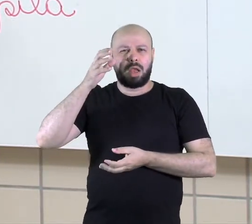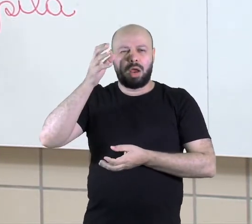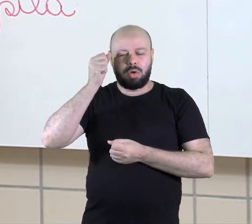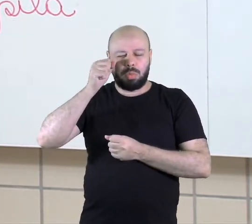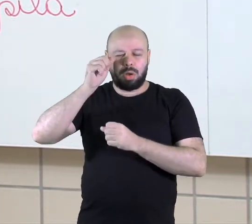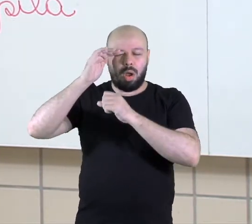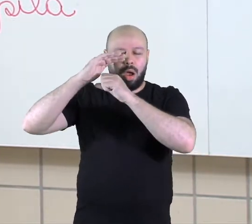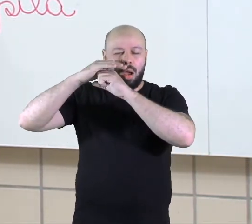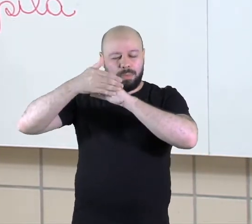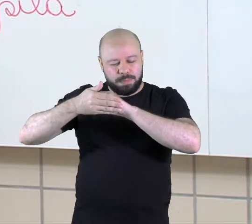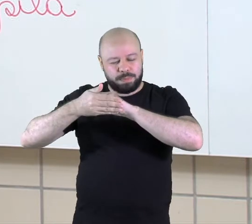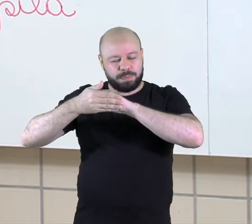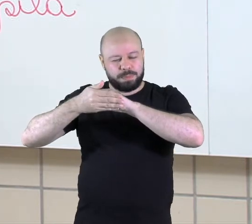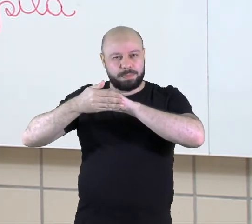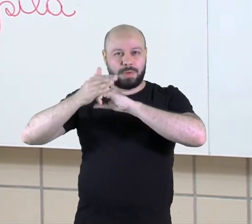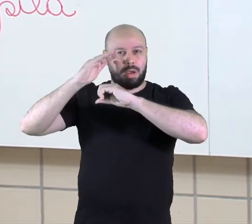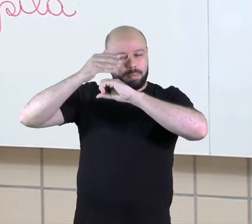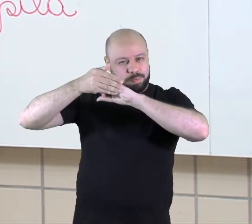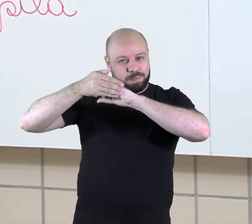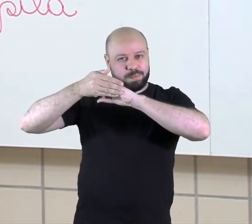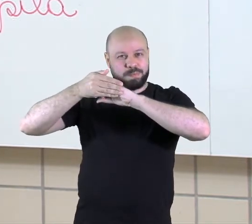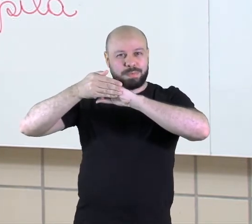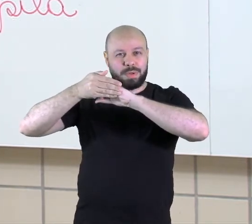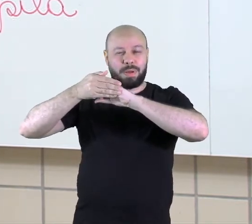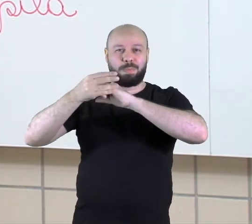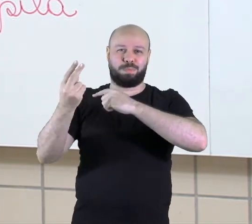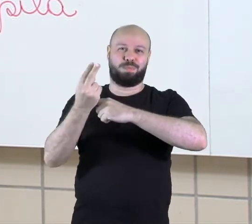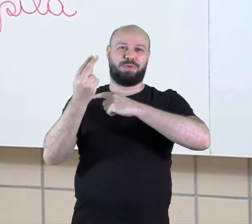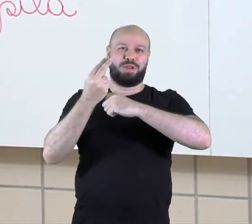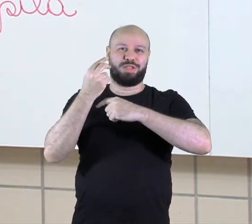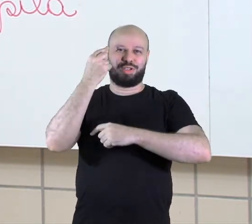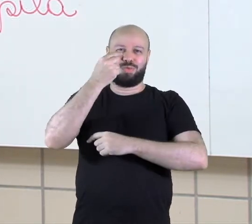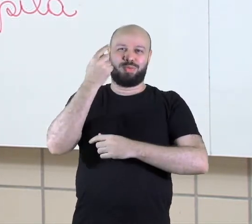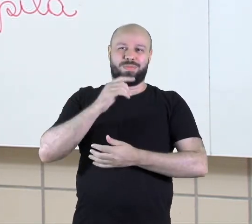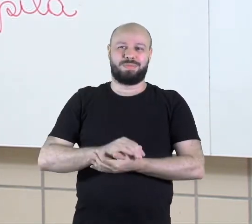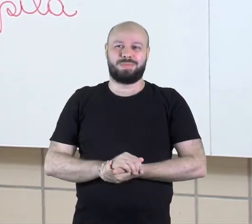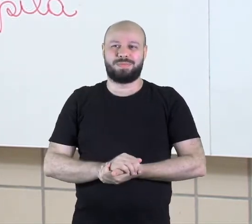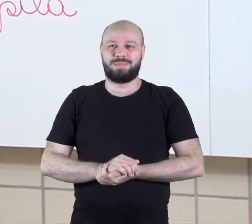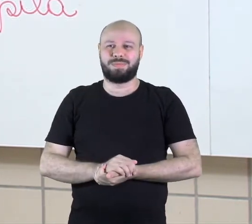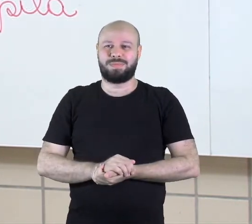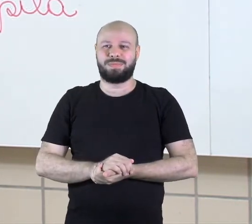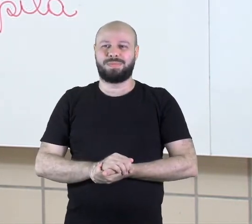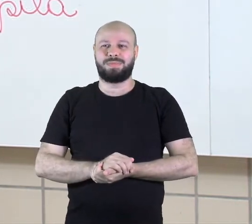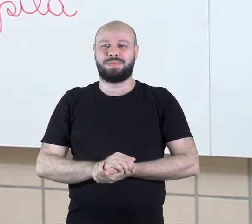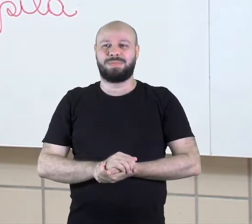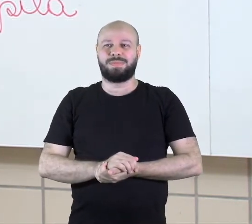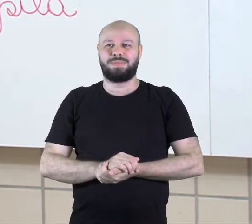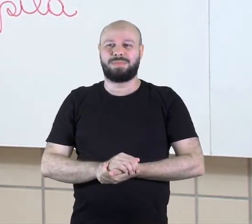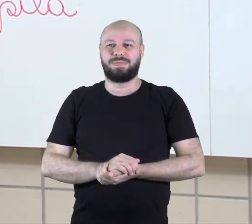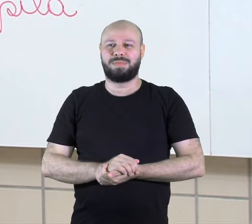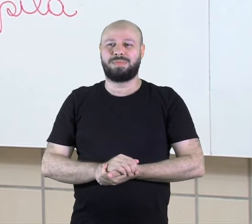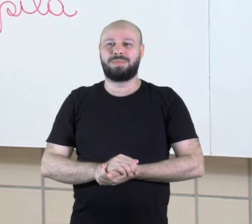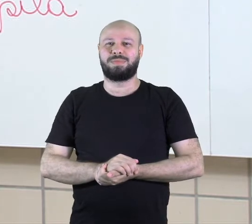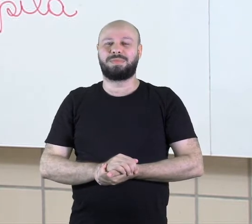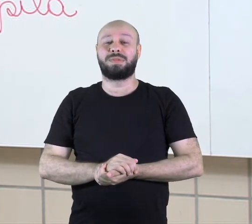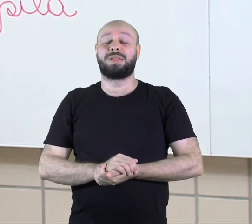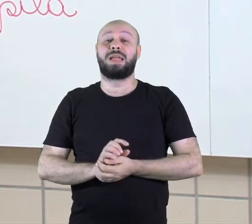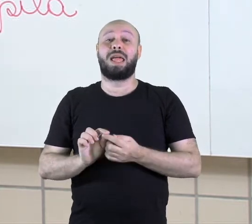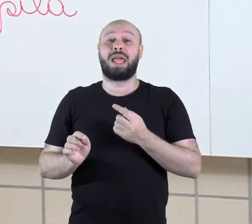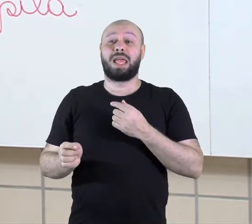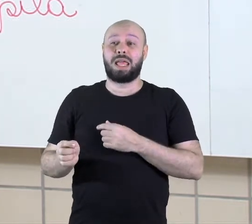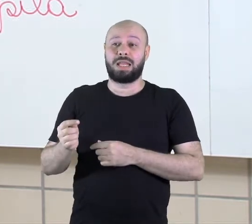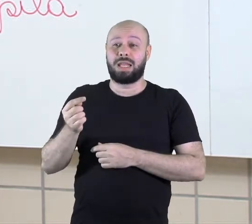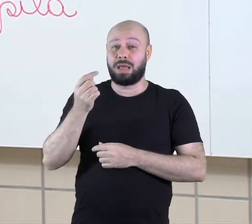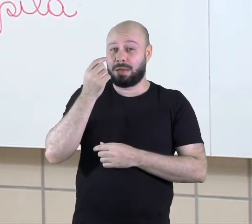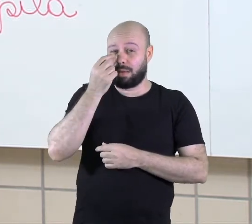protegendo todo o meu olho. E aqui fica, ó, aonde nós finalizamos